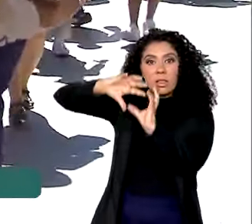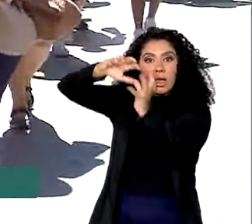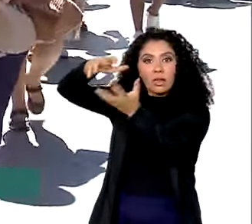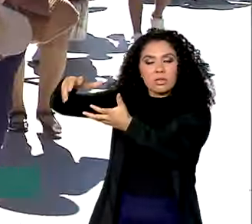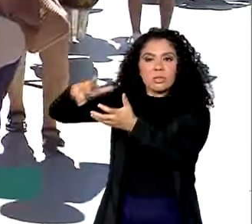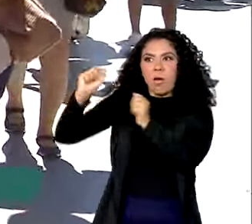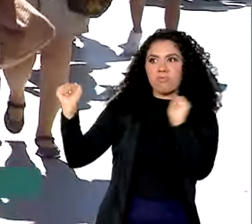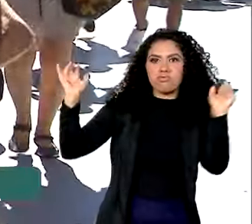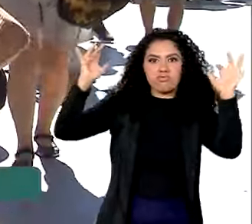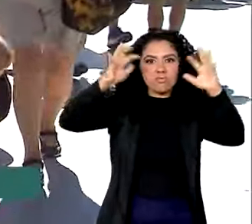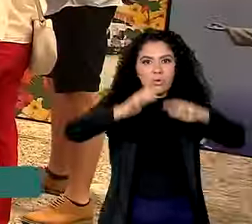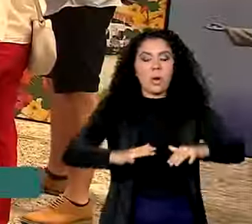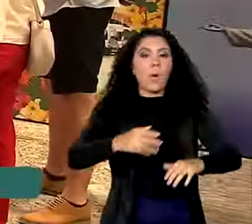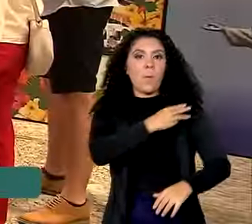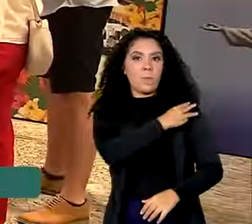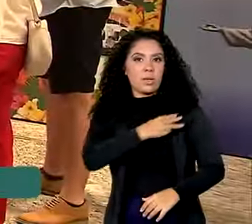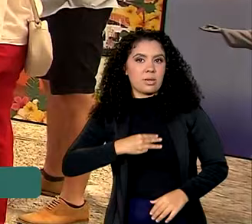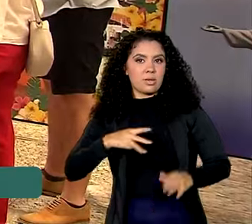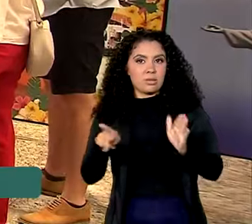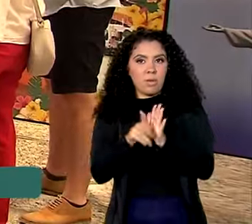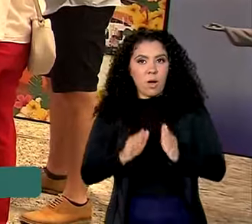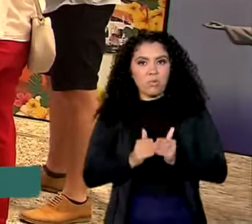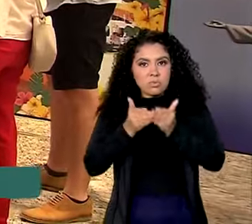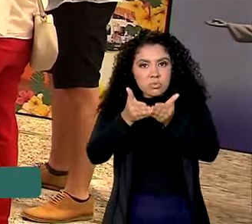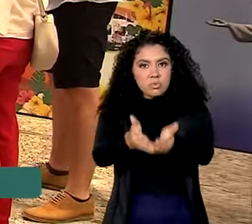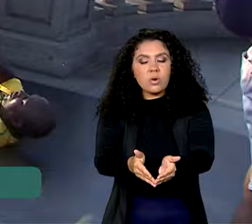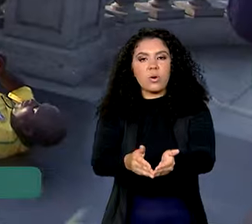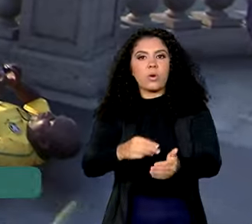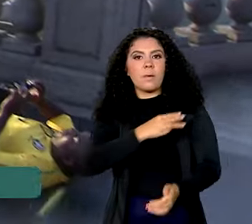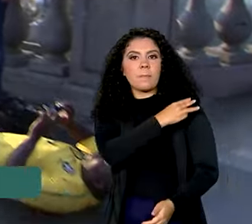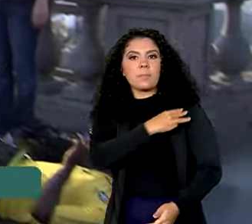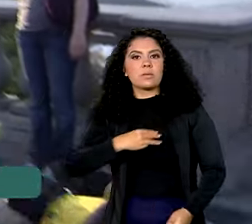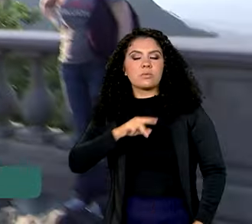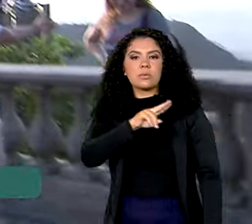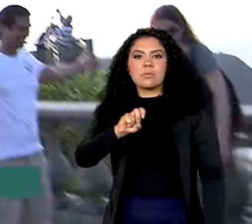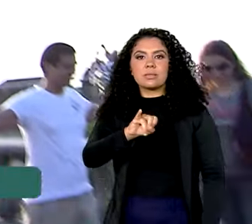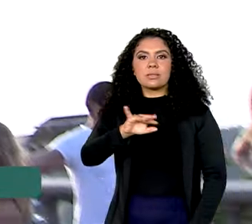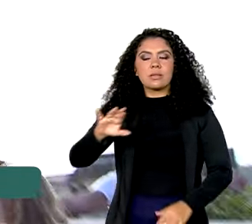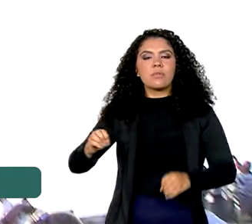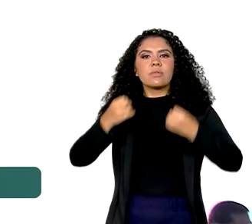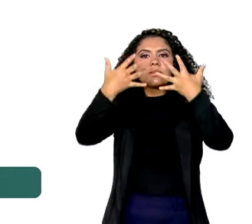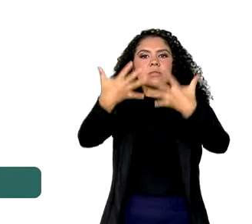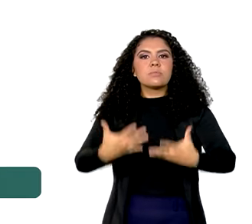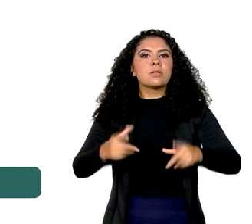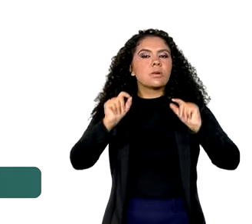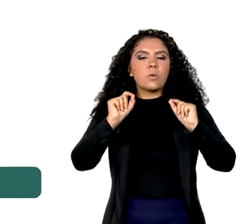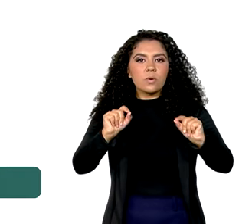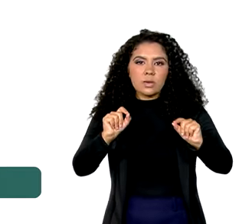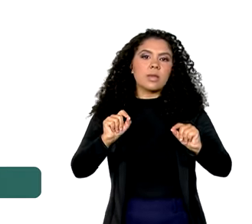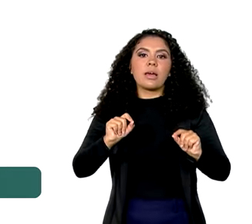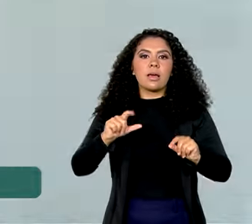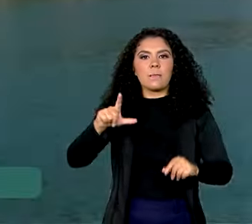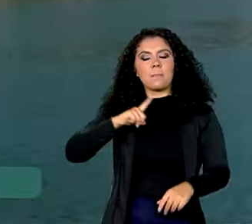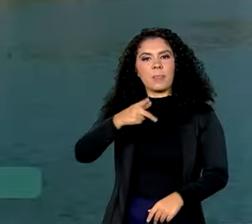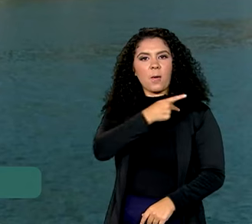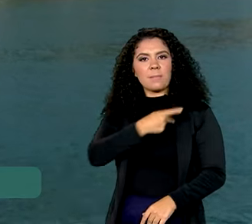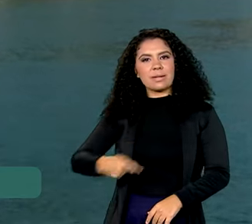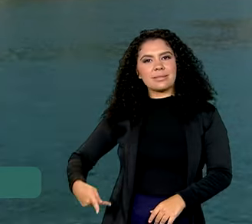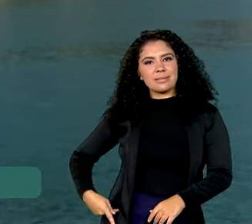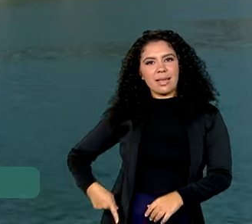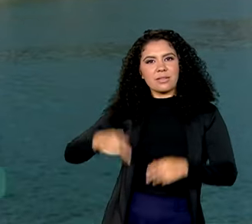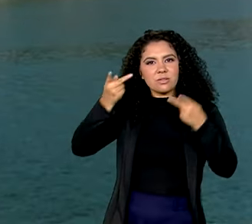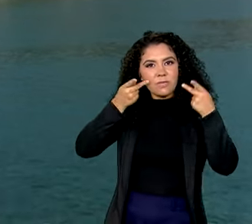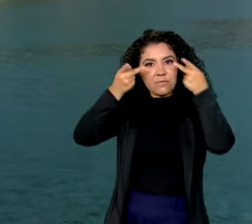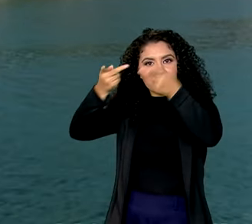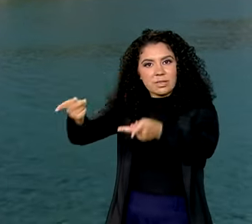o ministro de Portos e Aeroportos, Silvio Costa Filho, anunciou como resultado da visita do presidente Lula à Colômbia, novos